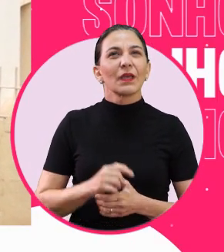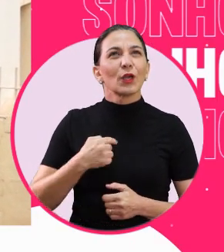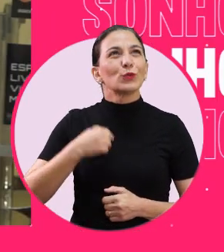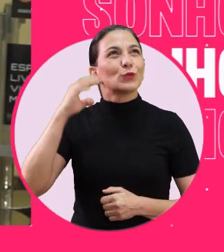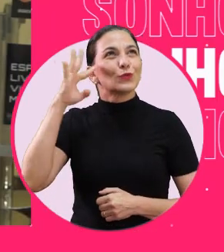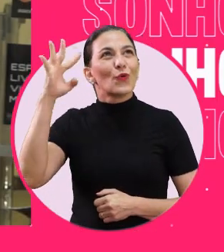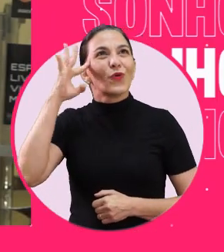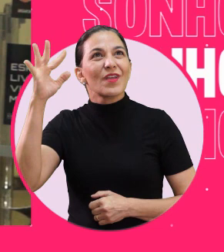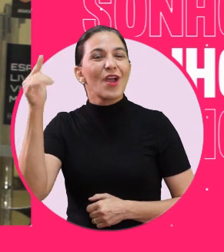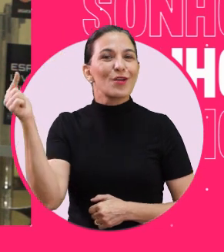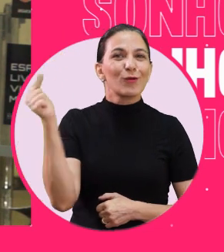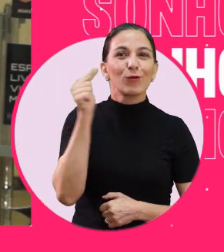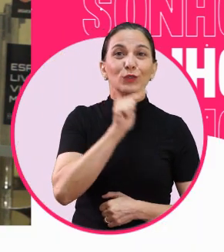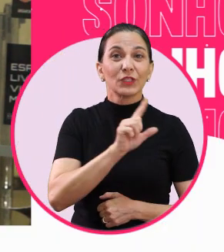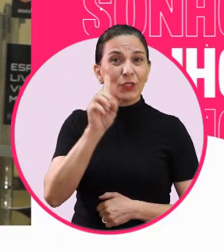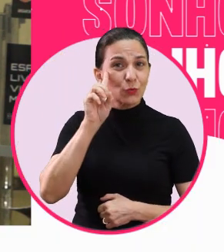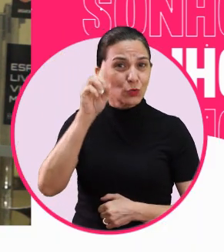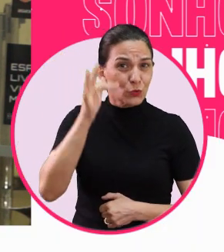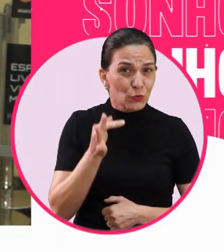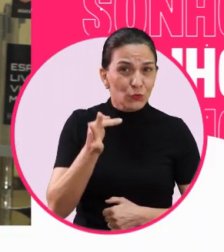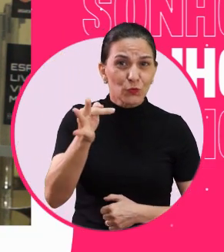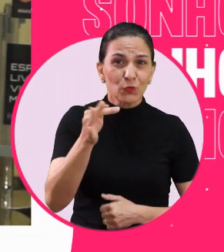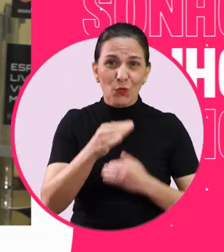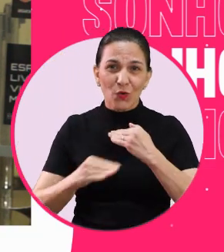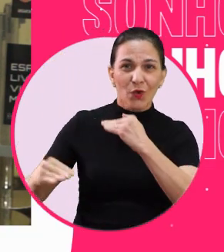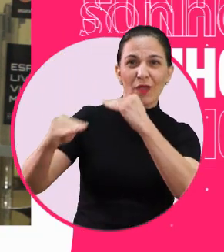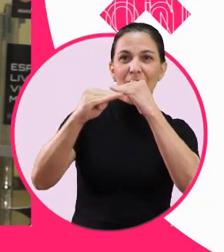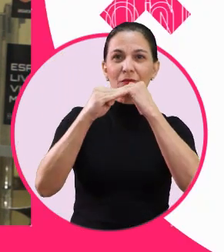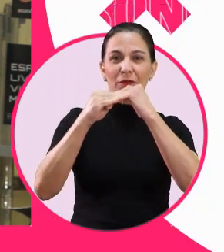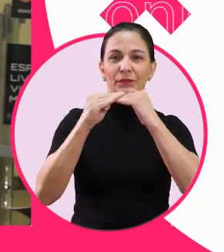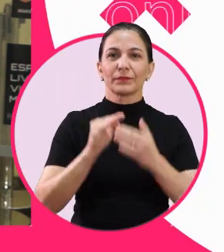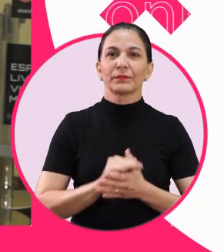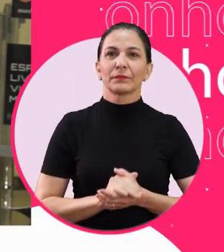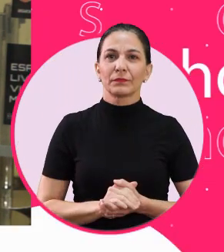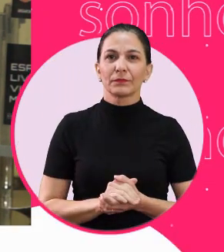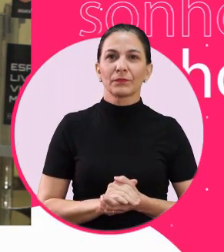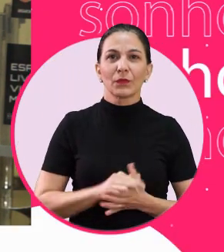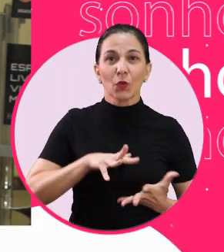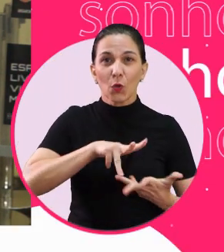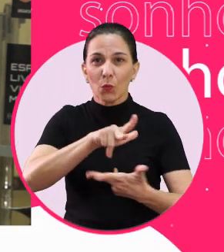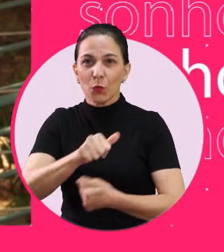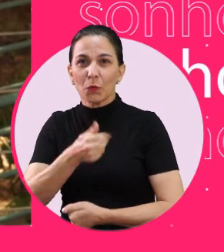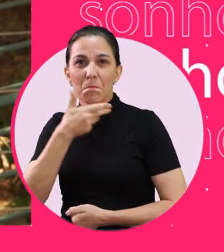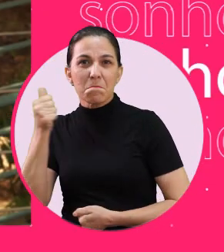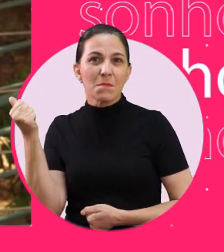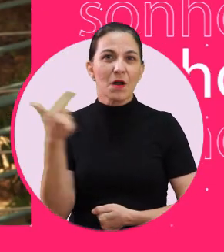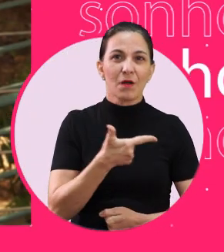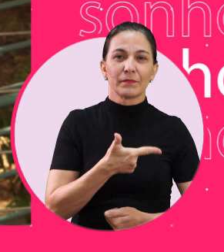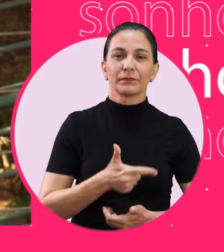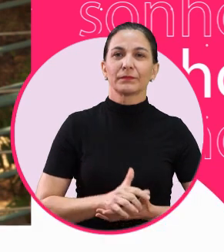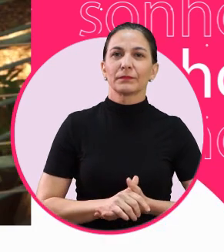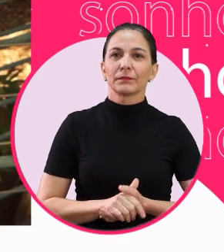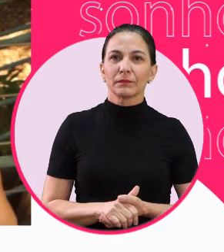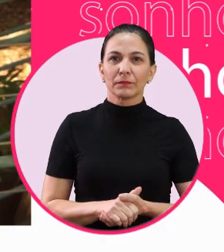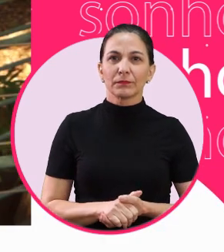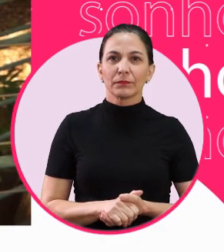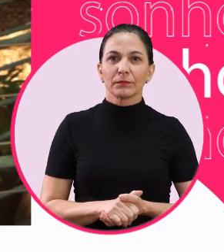Que um dia a gente consiga atingir a nossa tão sonhada igualdade de gênero. O mundo melhor.